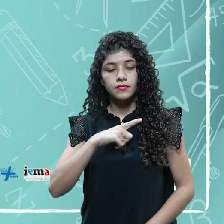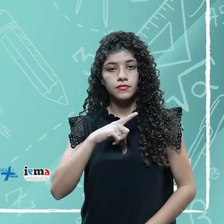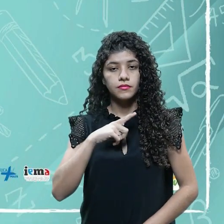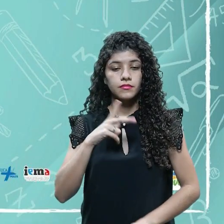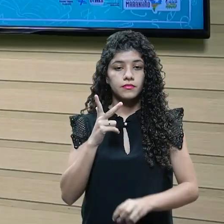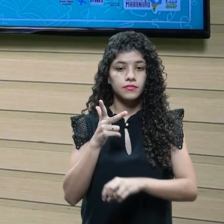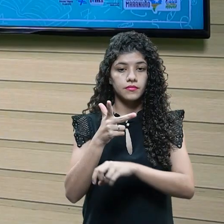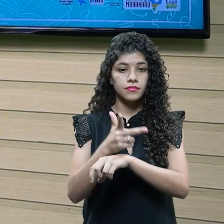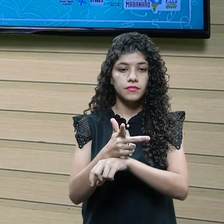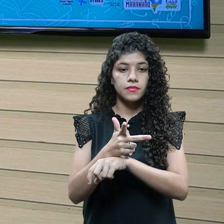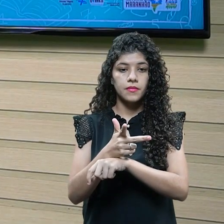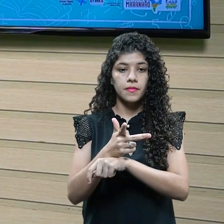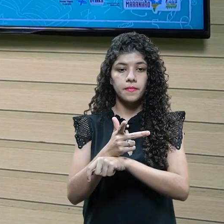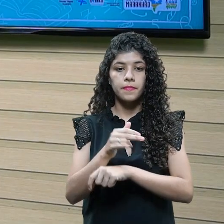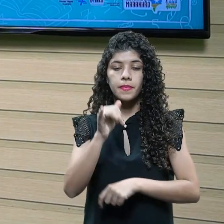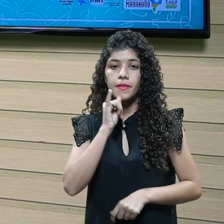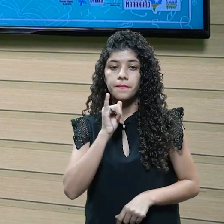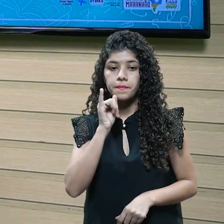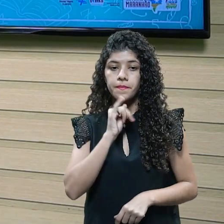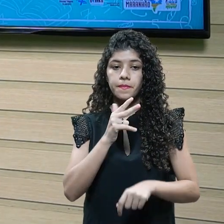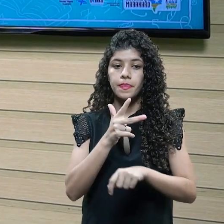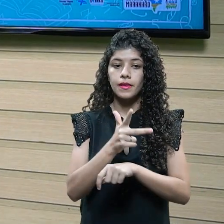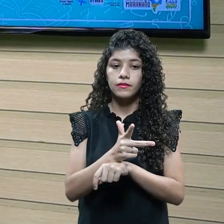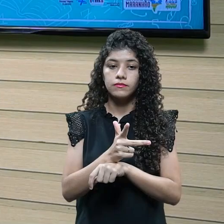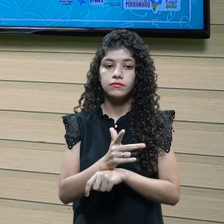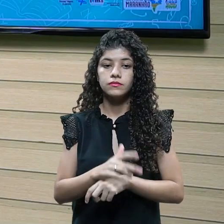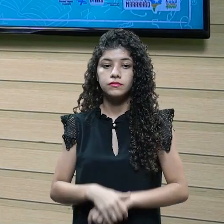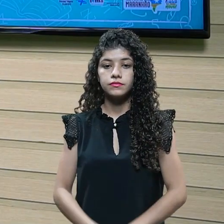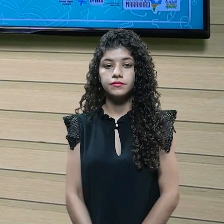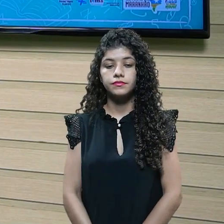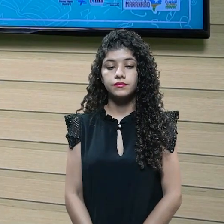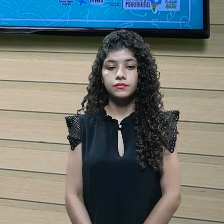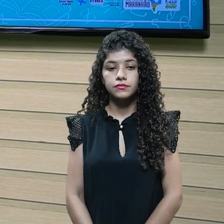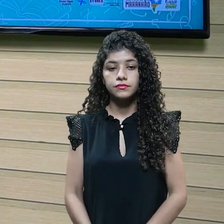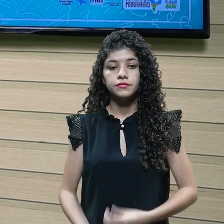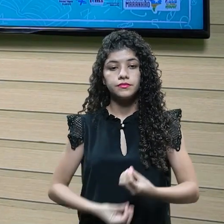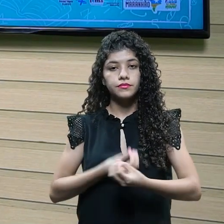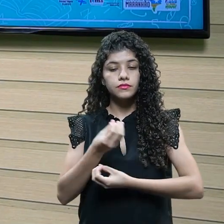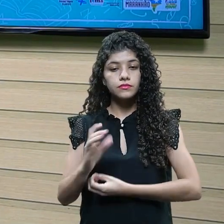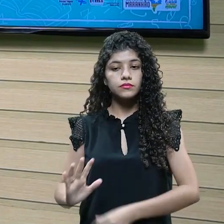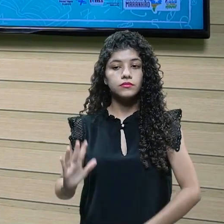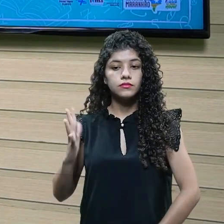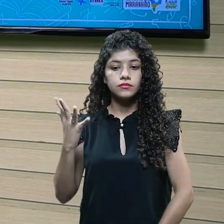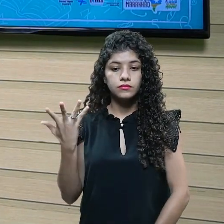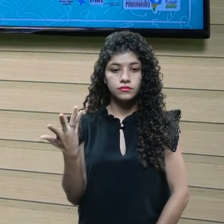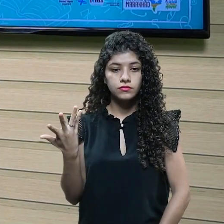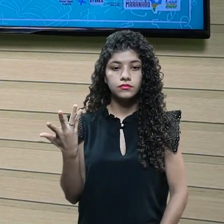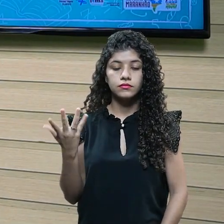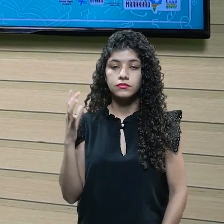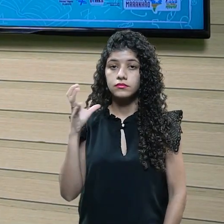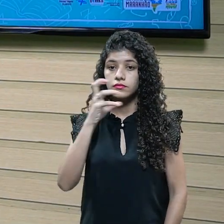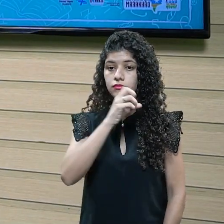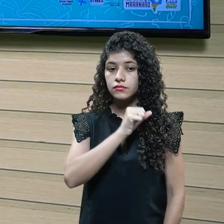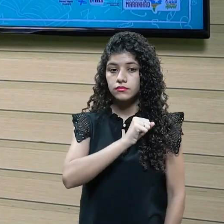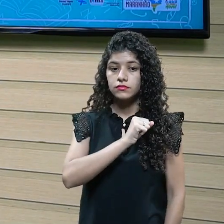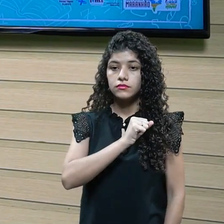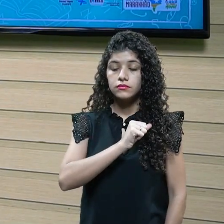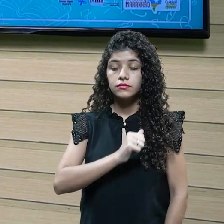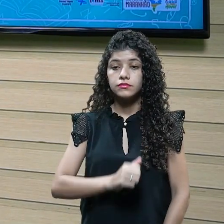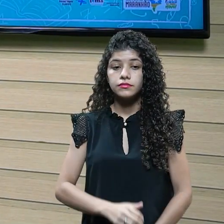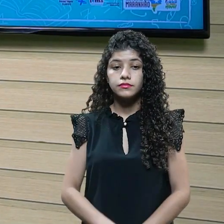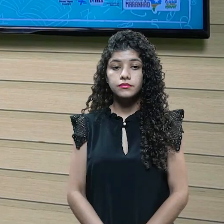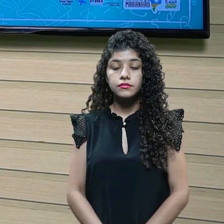pouco de um vídeo. É um exemplo de um vídeo, né? Como acontece essa cerimônia bem rápida.